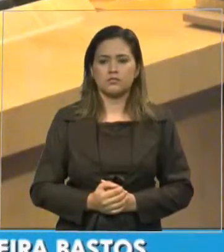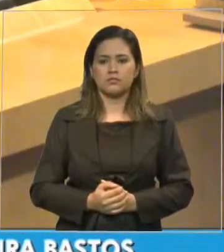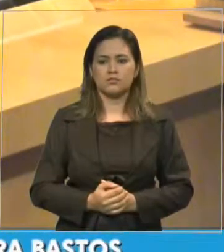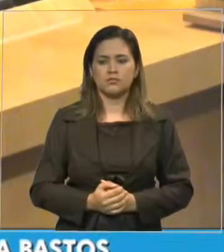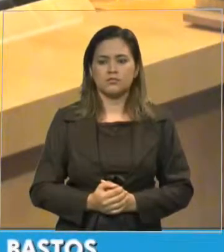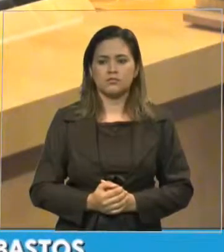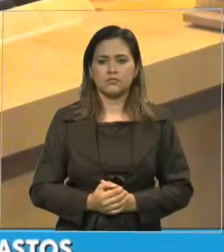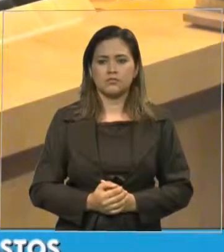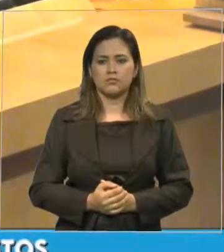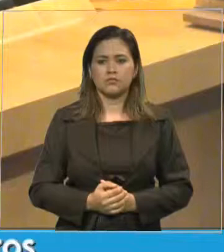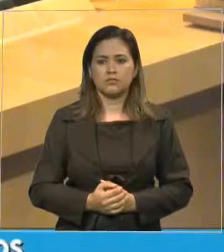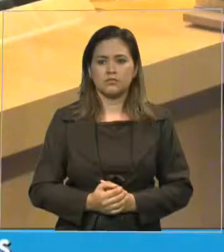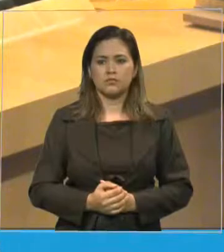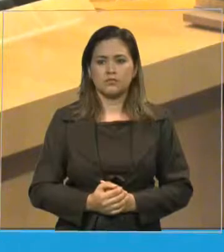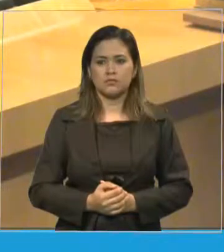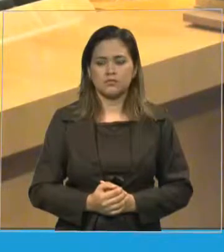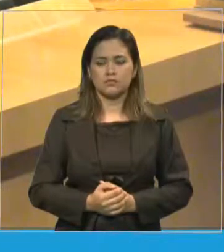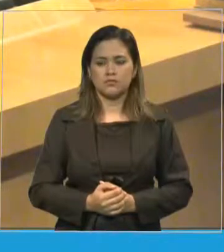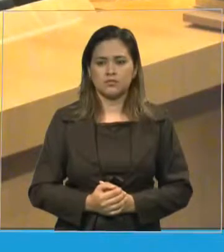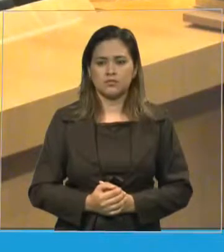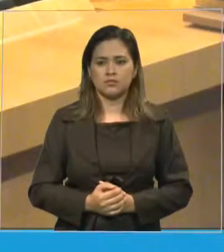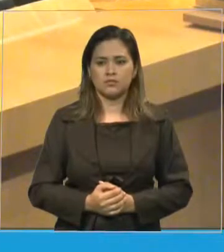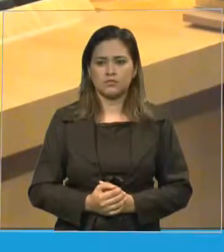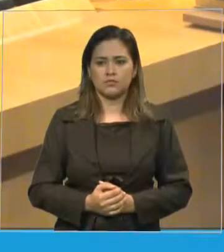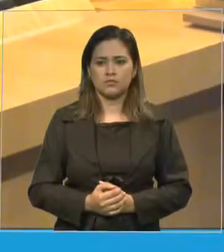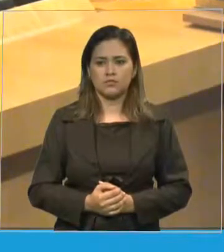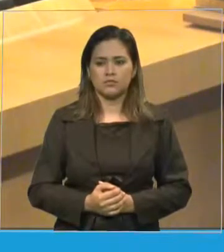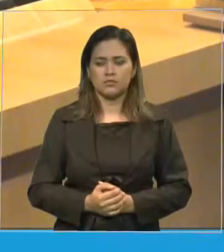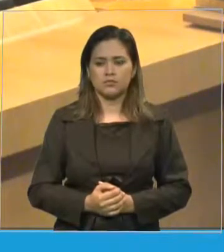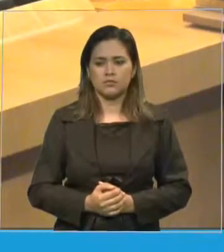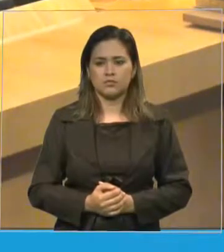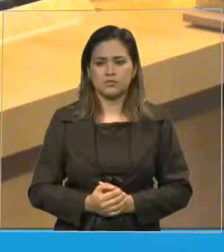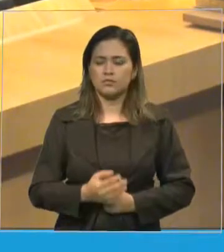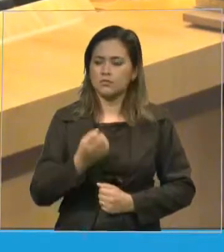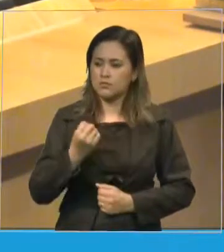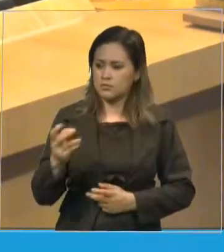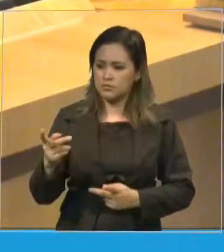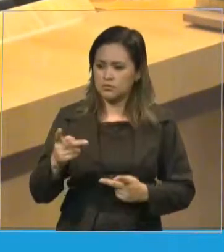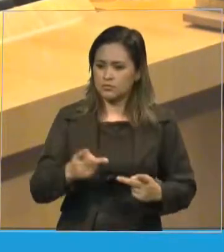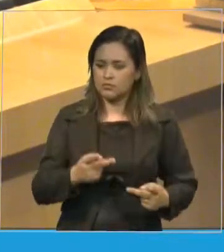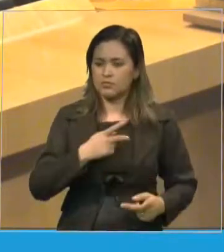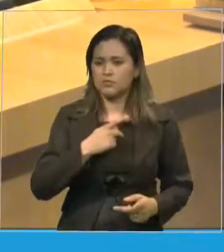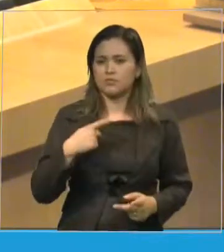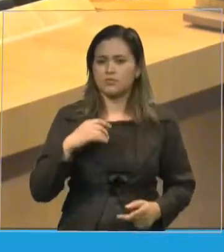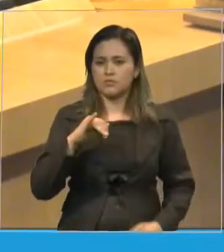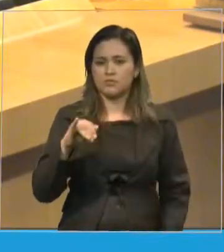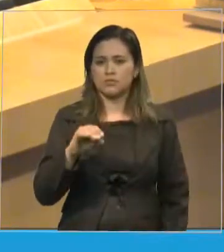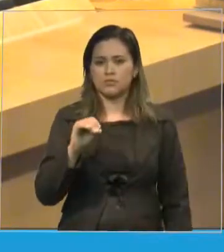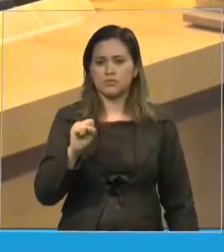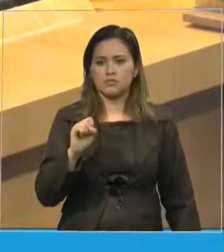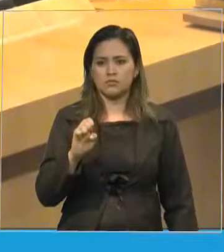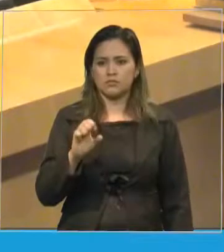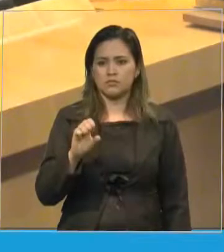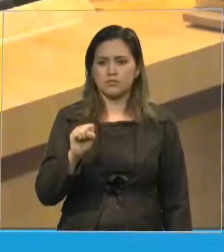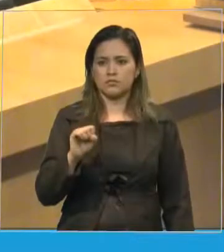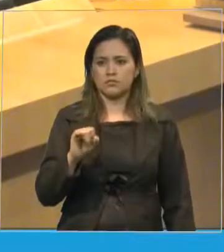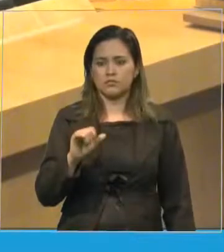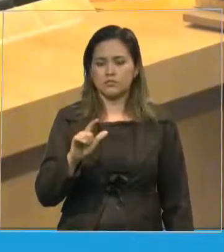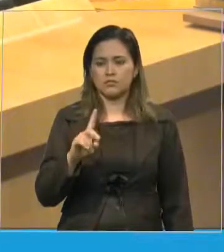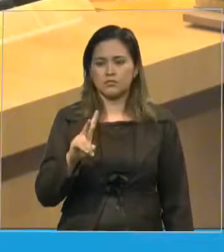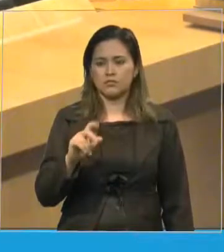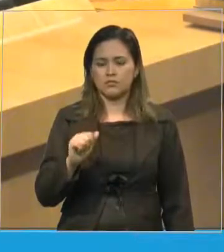Antes de chamar o próximo orador, queria cumprimentar o pastor José da Silva Feitosa, membro do